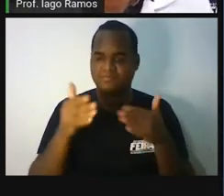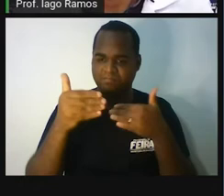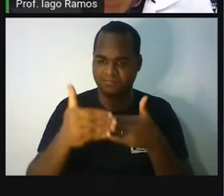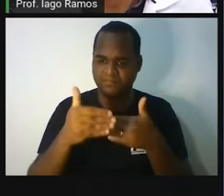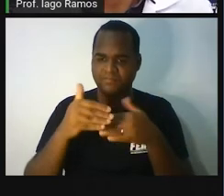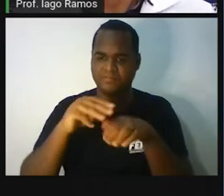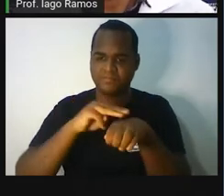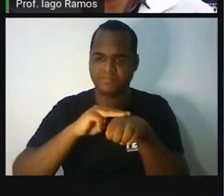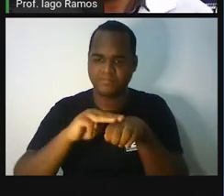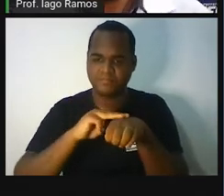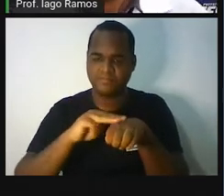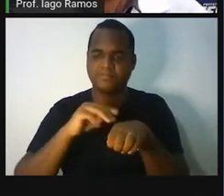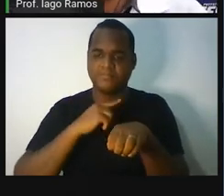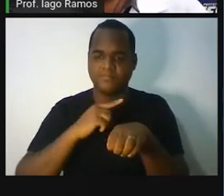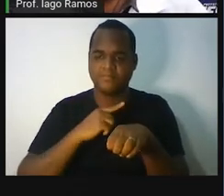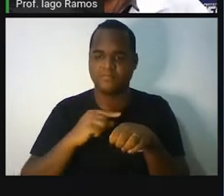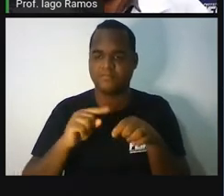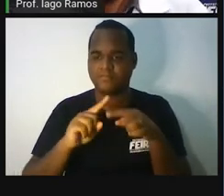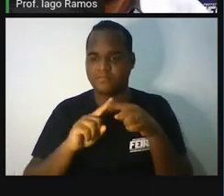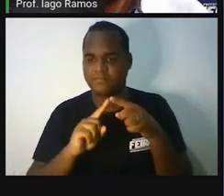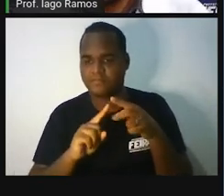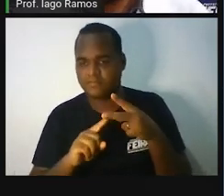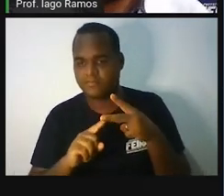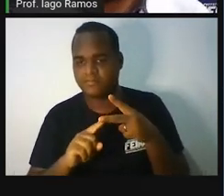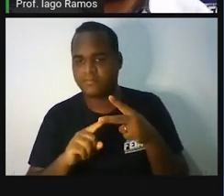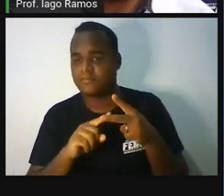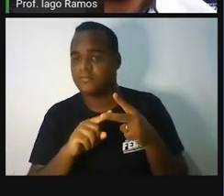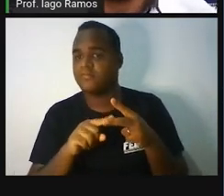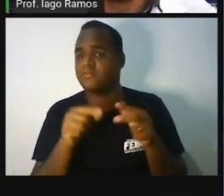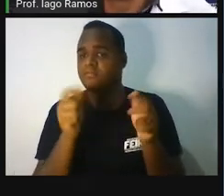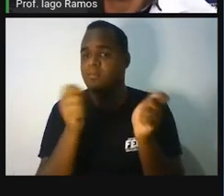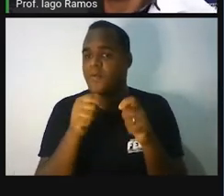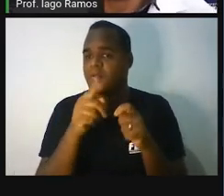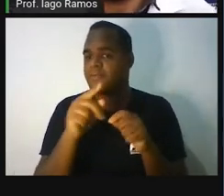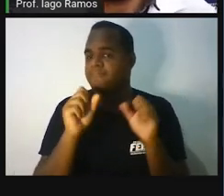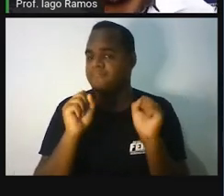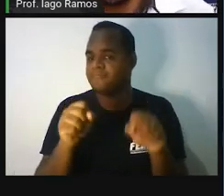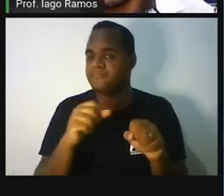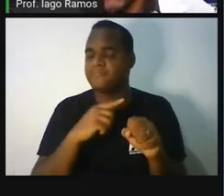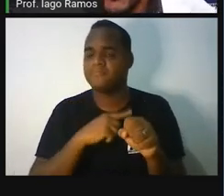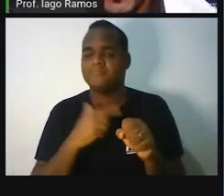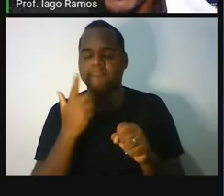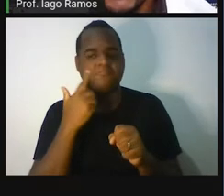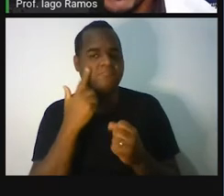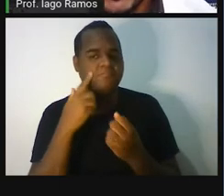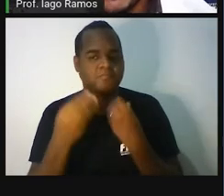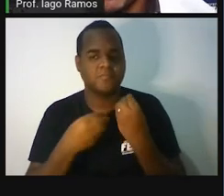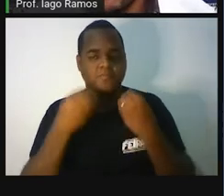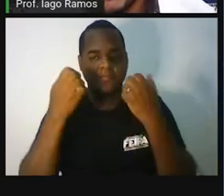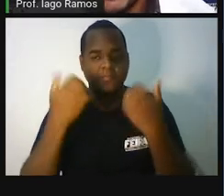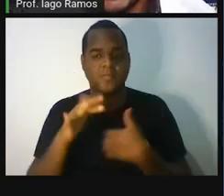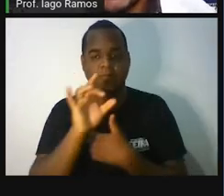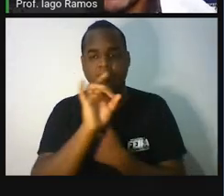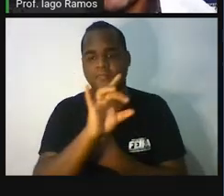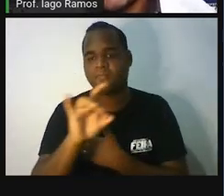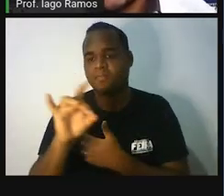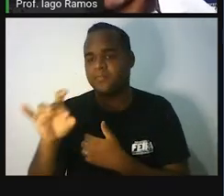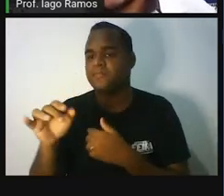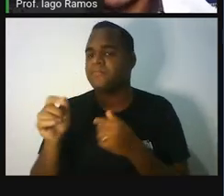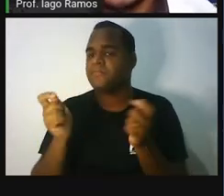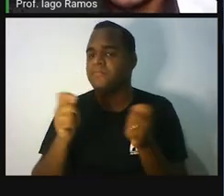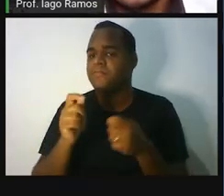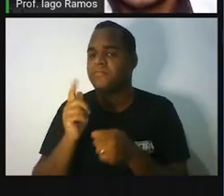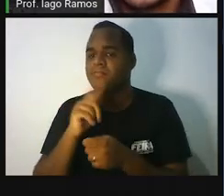que tem um X, quanto é que cada uma delas vai pesar? Qual vai ser o peso de cada uma delas?